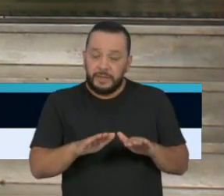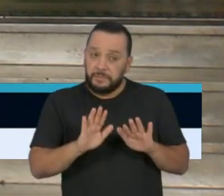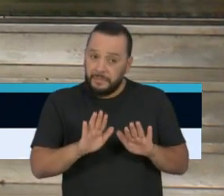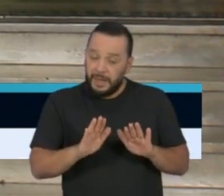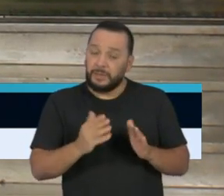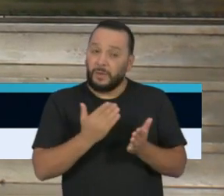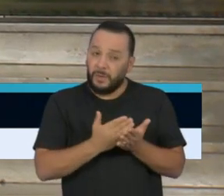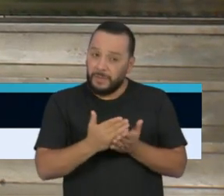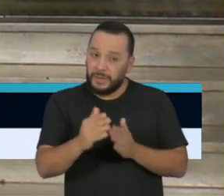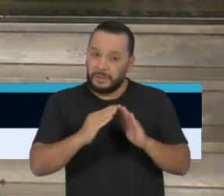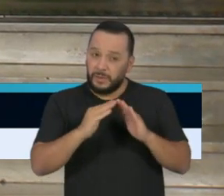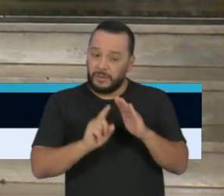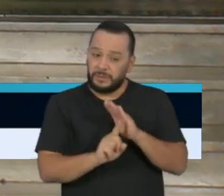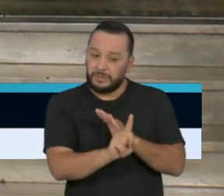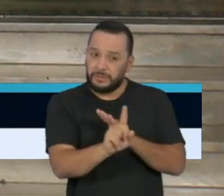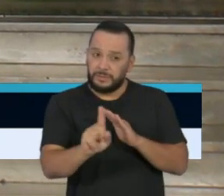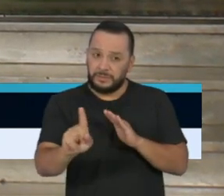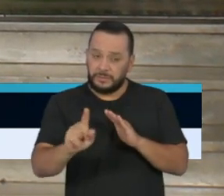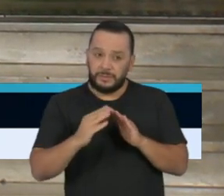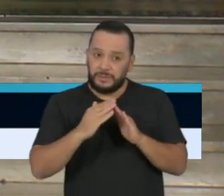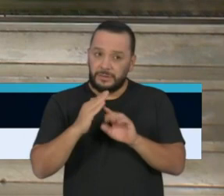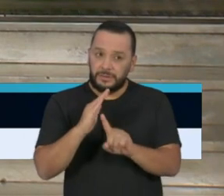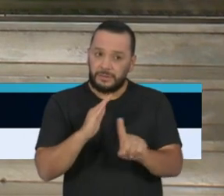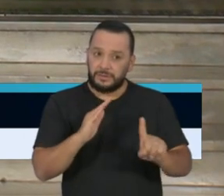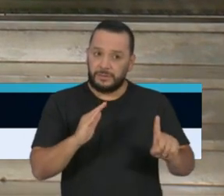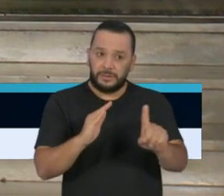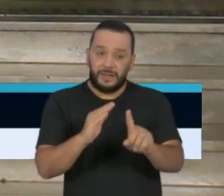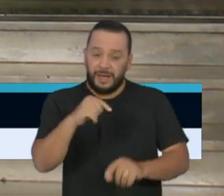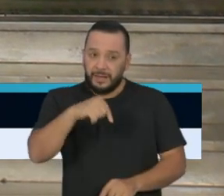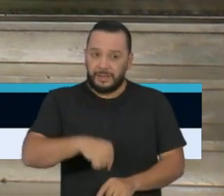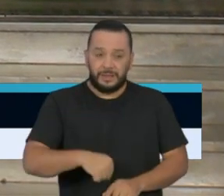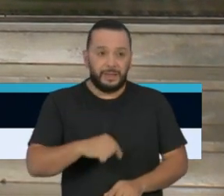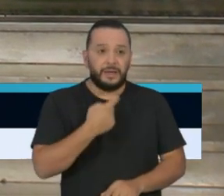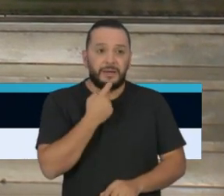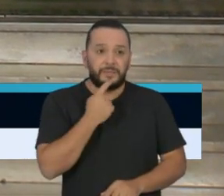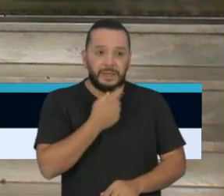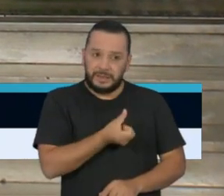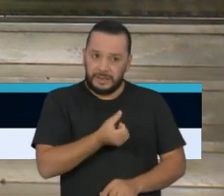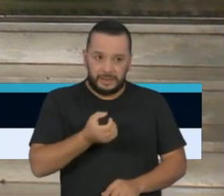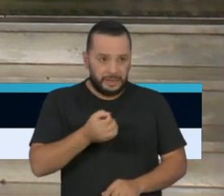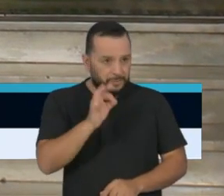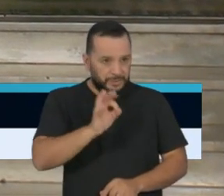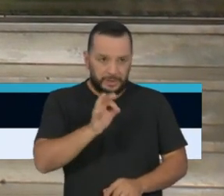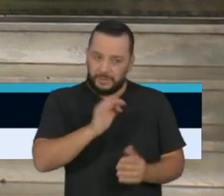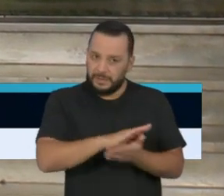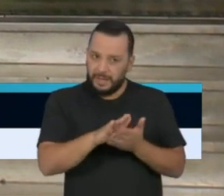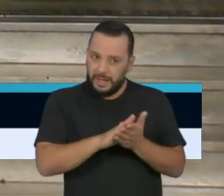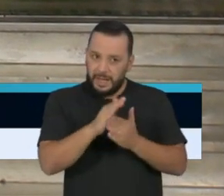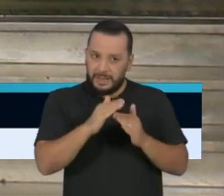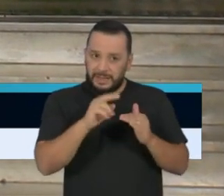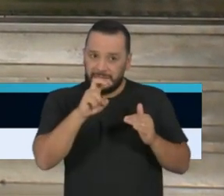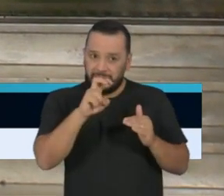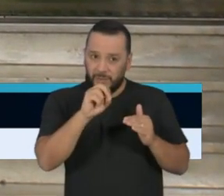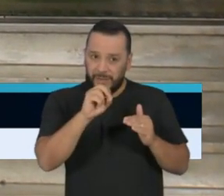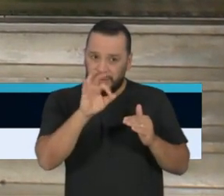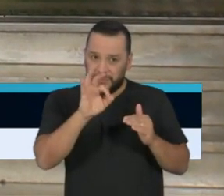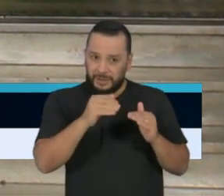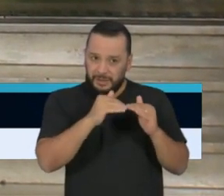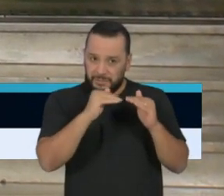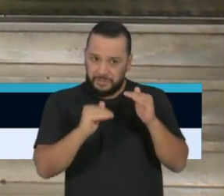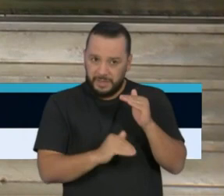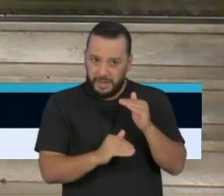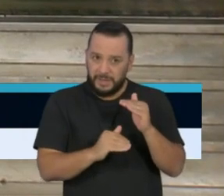esses índices não chegaram a 60% nem mesmo no feriado da Páscoa e oscilaram, por exemplo, abaixo de 50% na última segunda-feira.